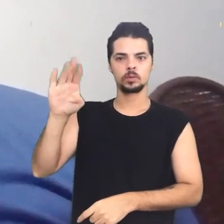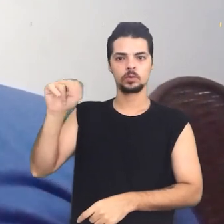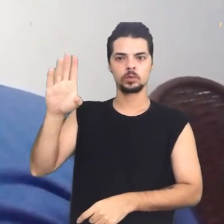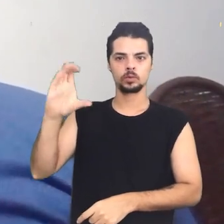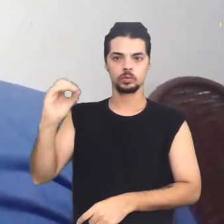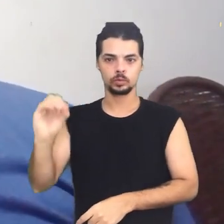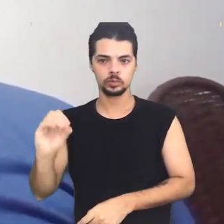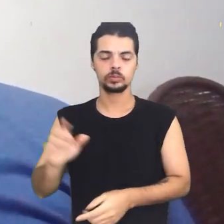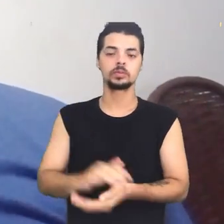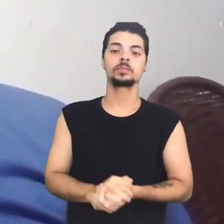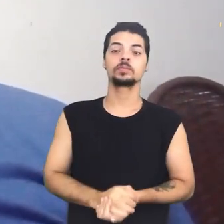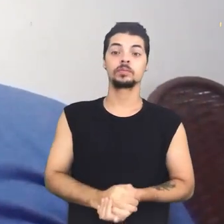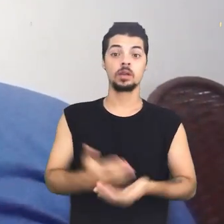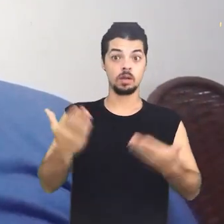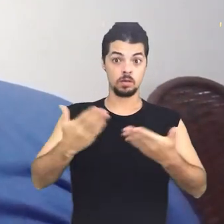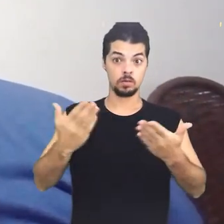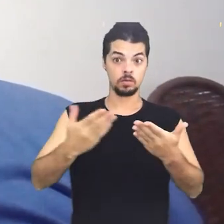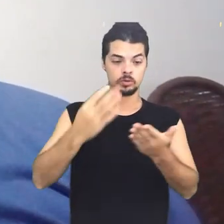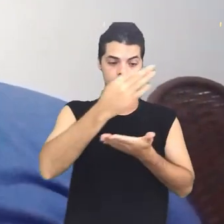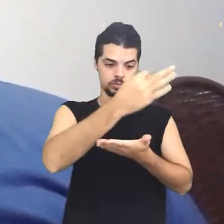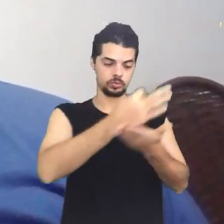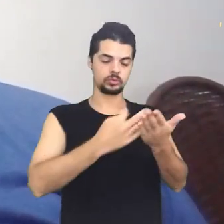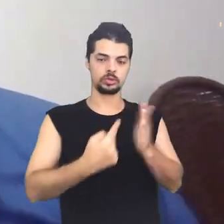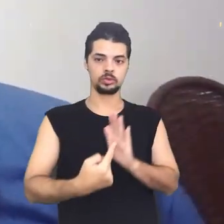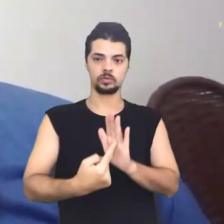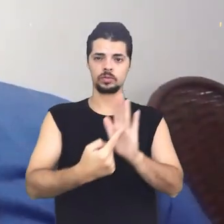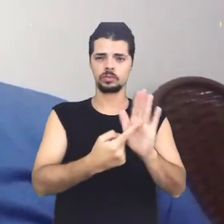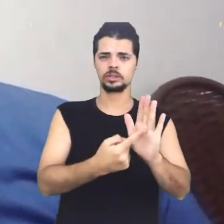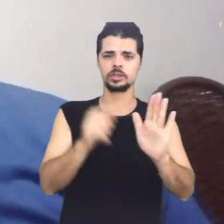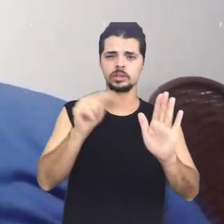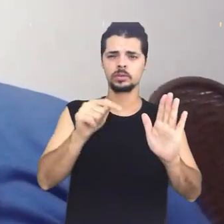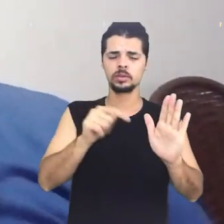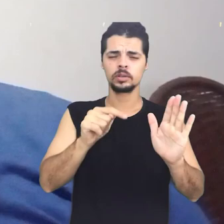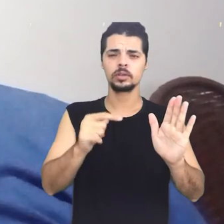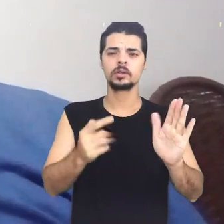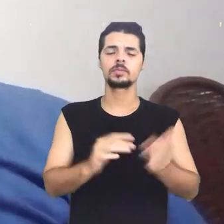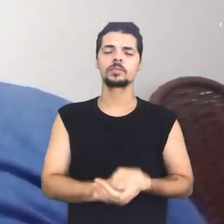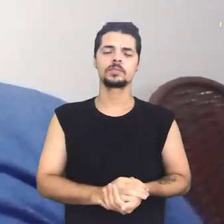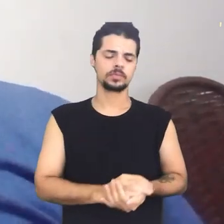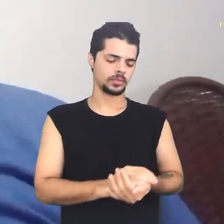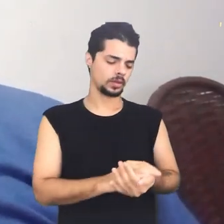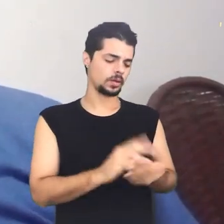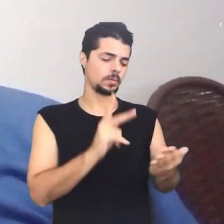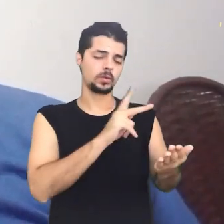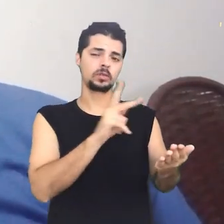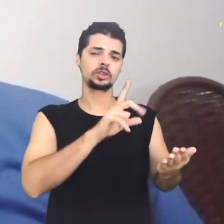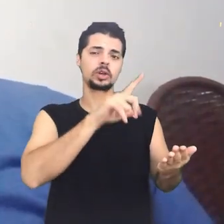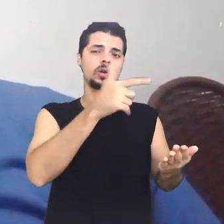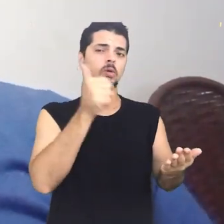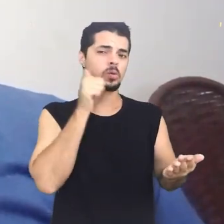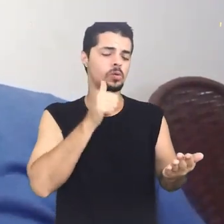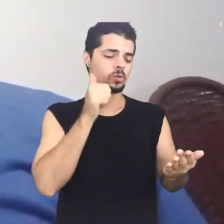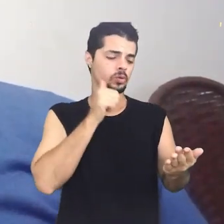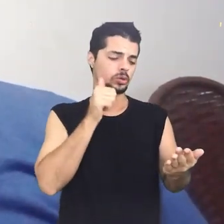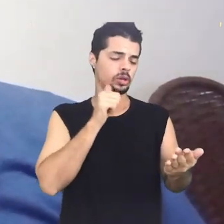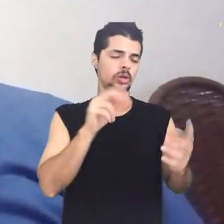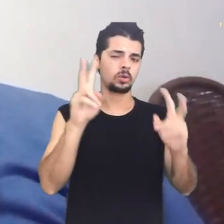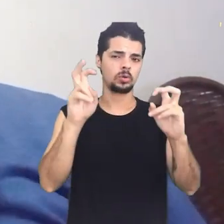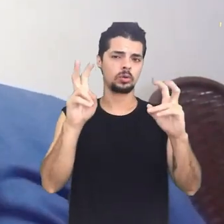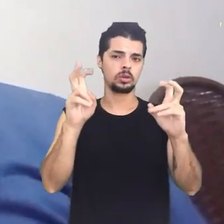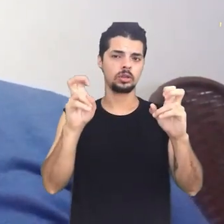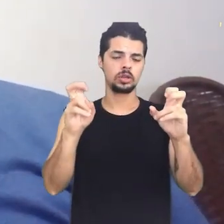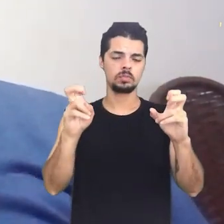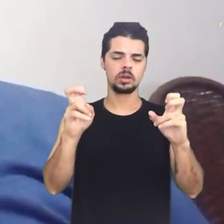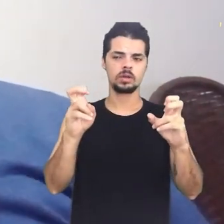conversar com você sobre um texto da professora Ana Sara Cortes Irfe. O texto tem